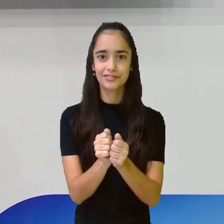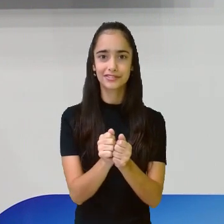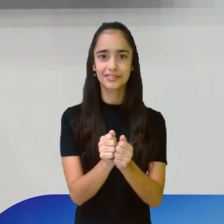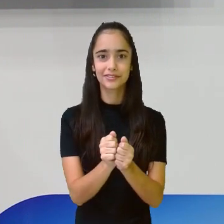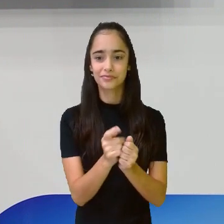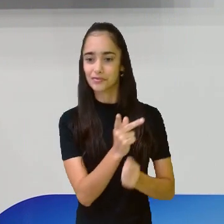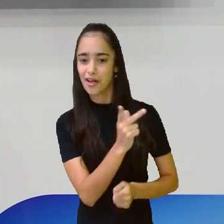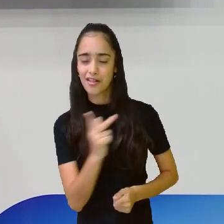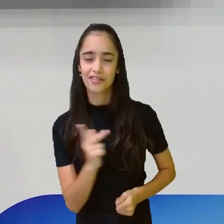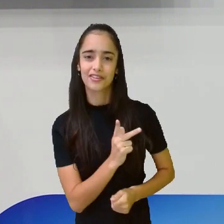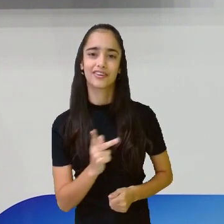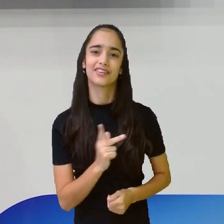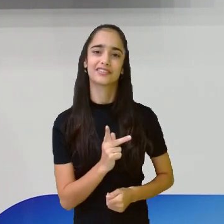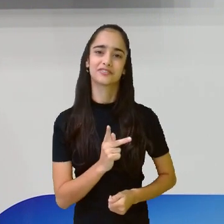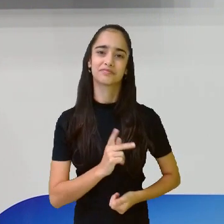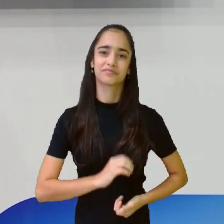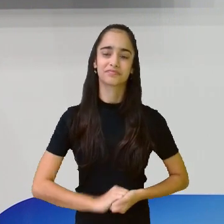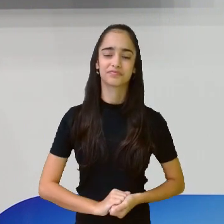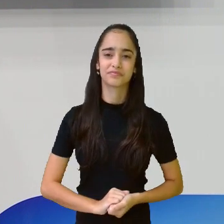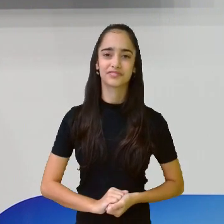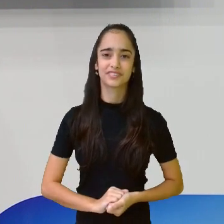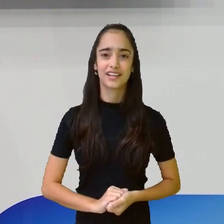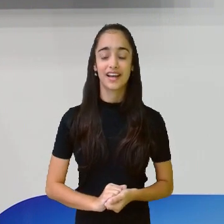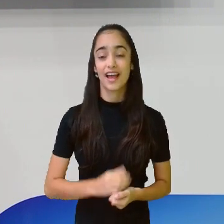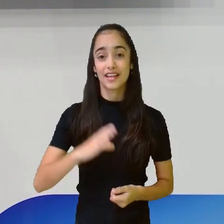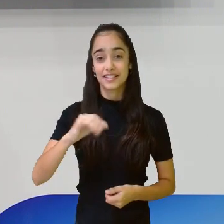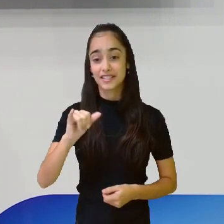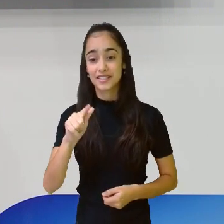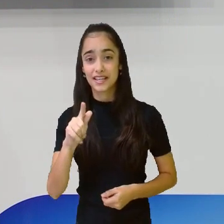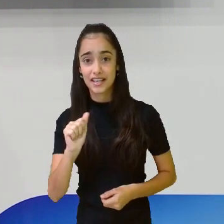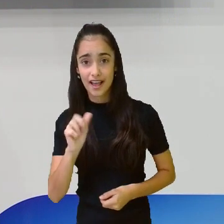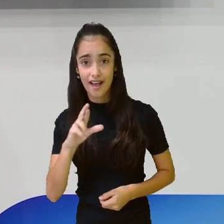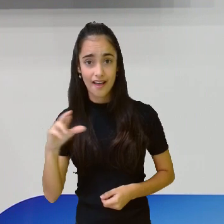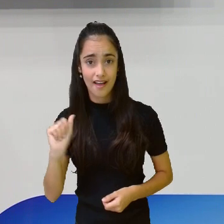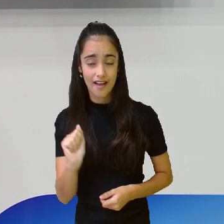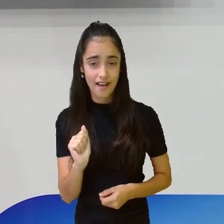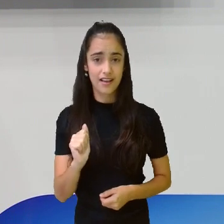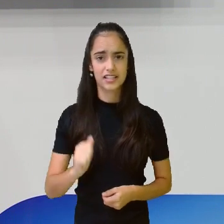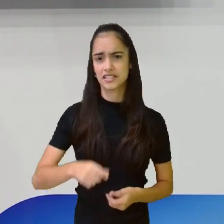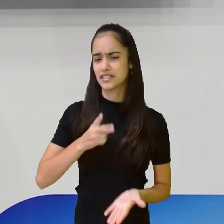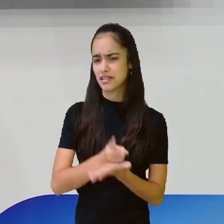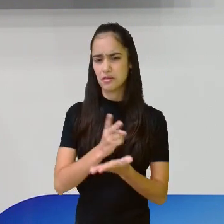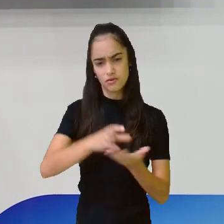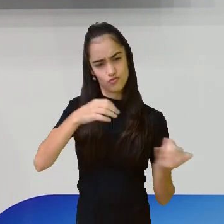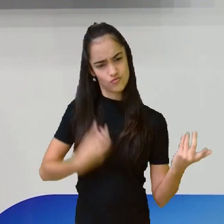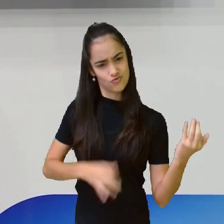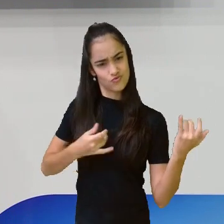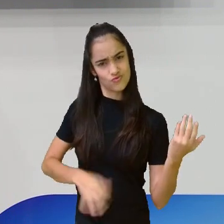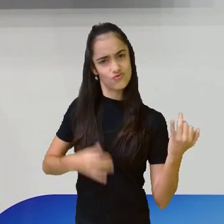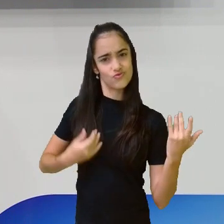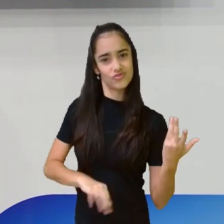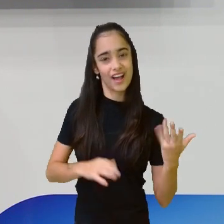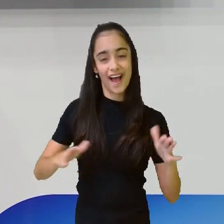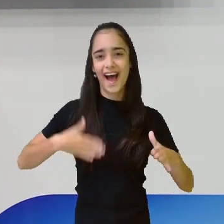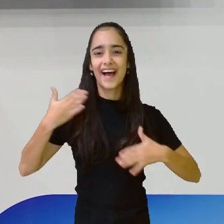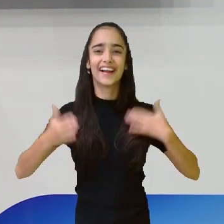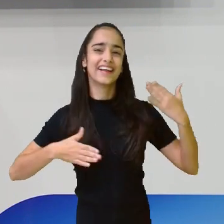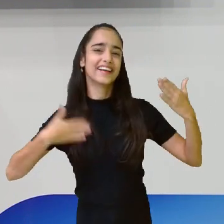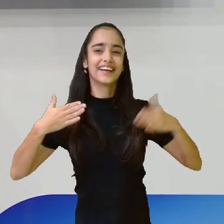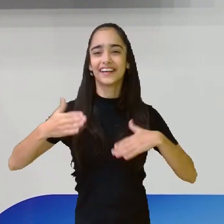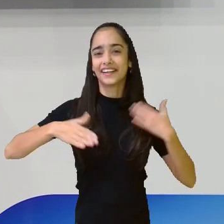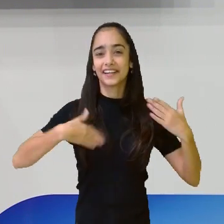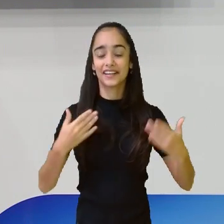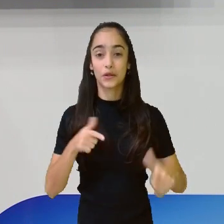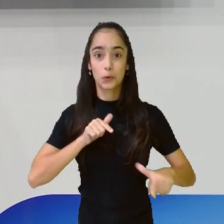a cigarra também trabalha alegrando, cantando, tocando, alegrando aí o trabalho da formiga. uma